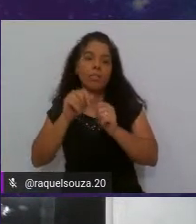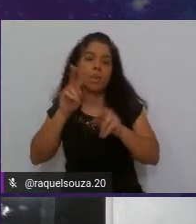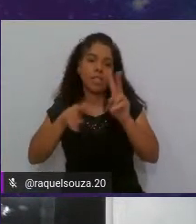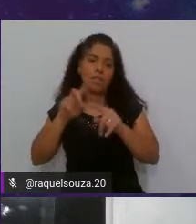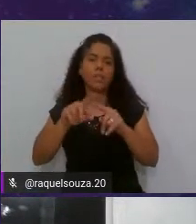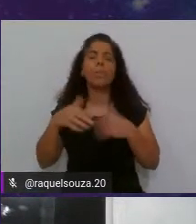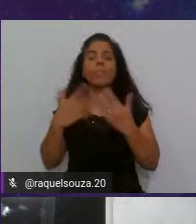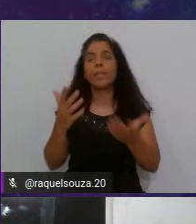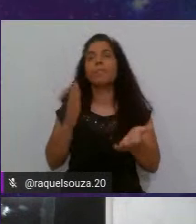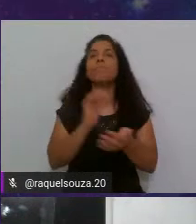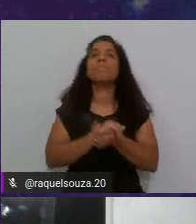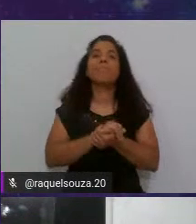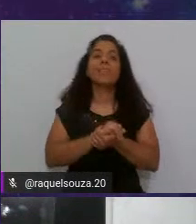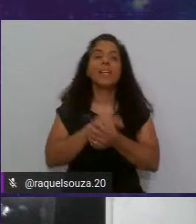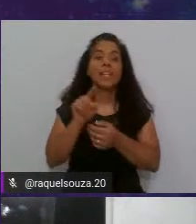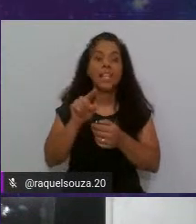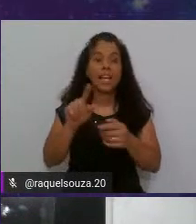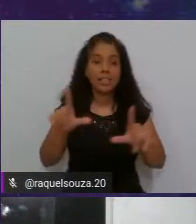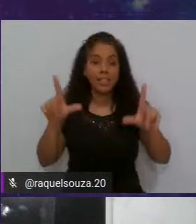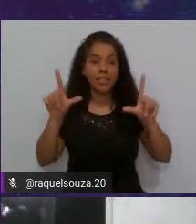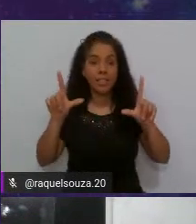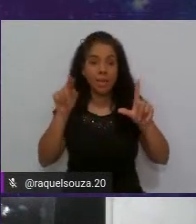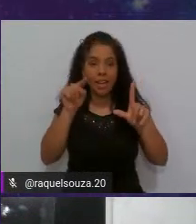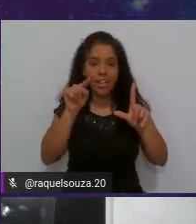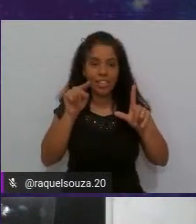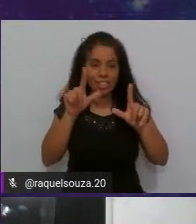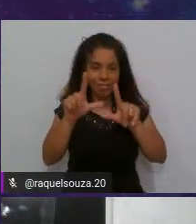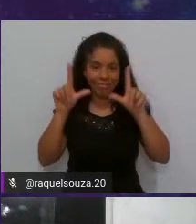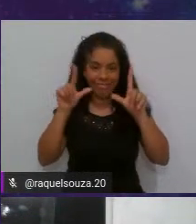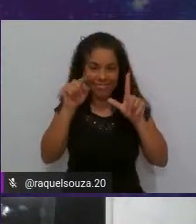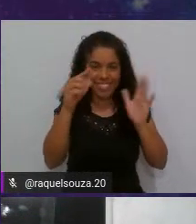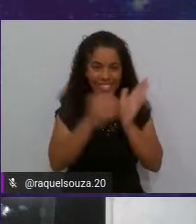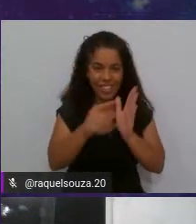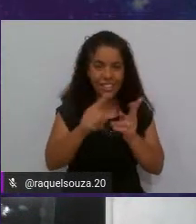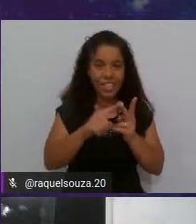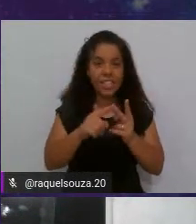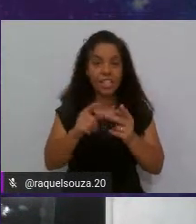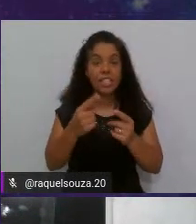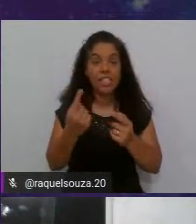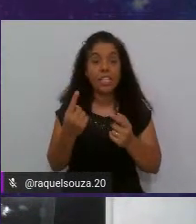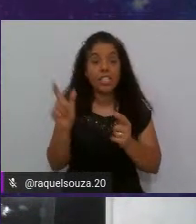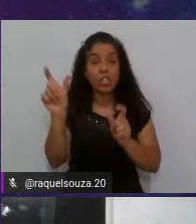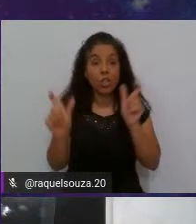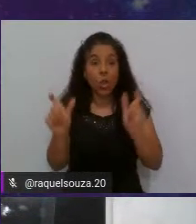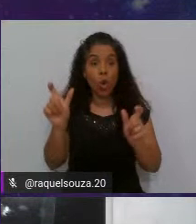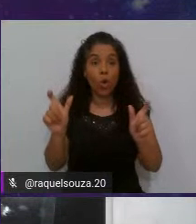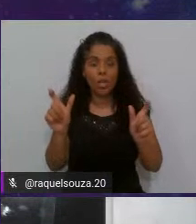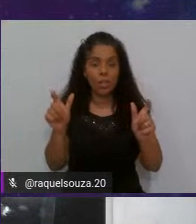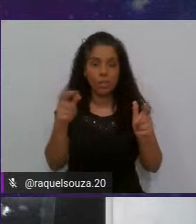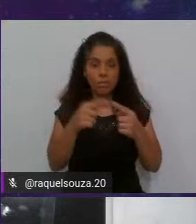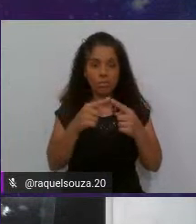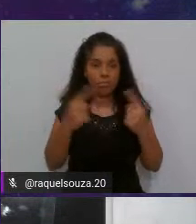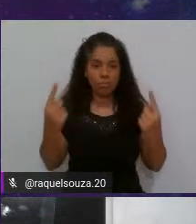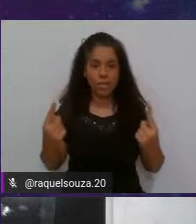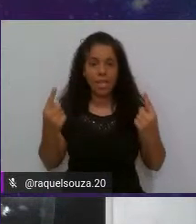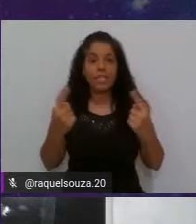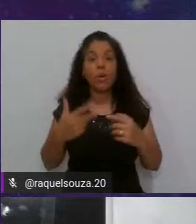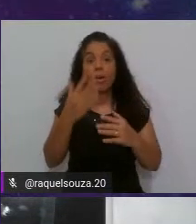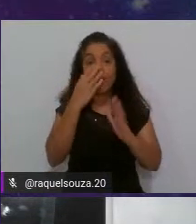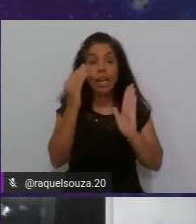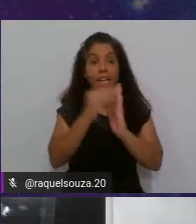Aí, nessa imagem que eu coloquei para vocês, esses dois personagens estão negligenciando a técnica de revisão de código.